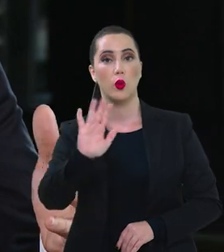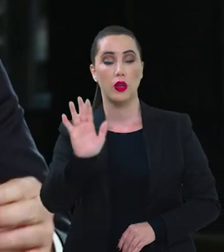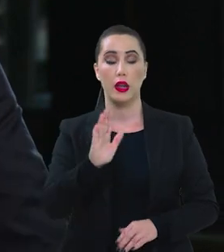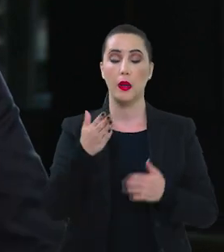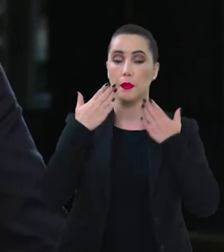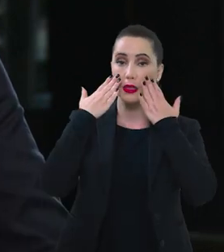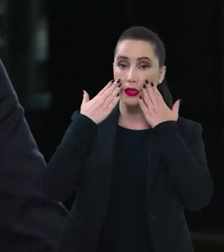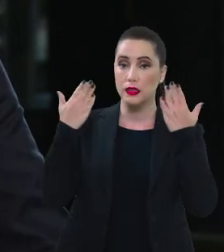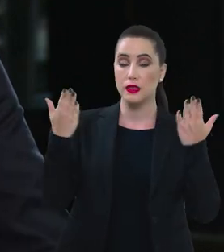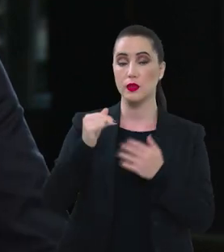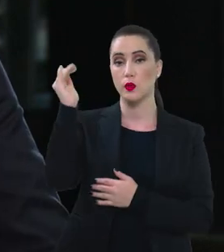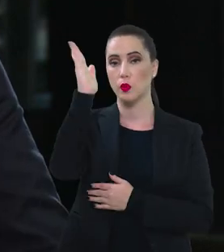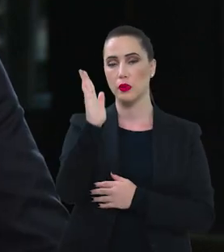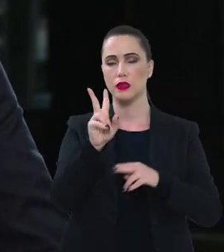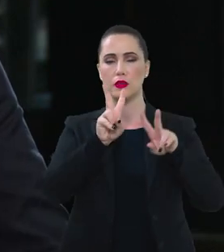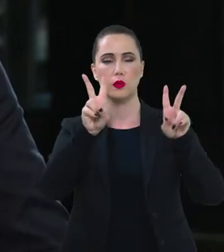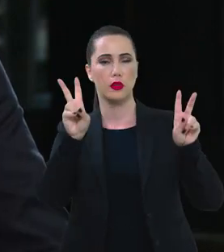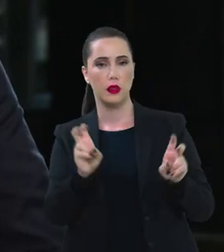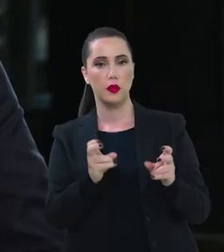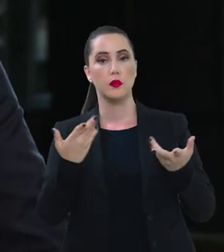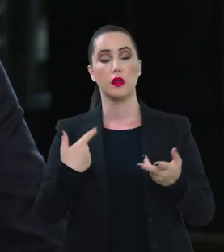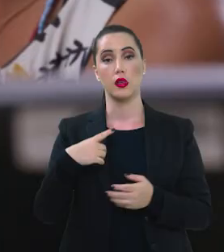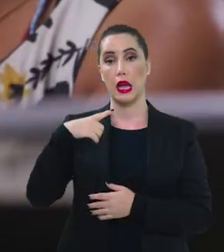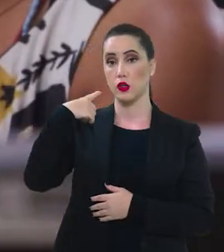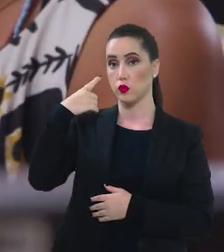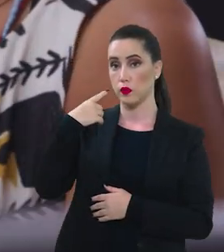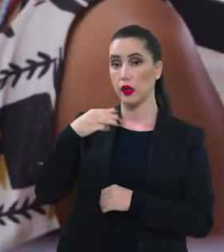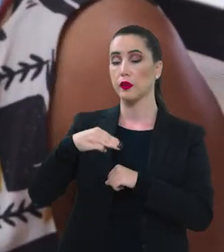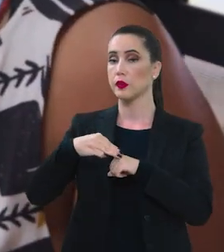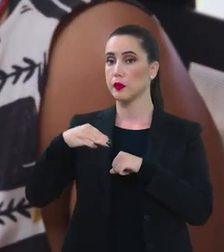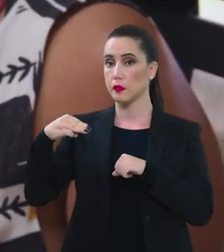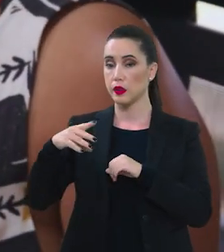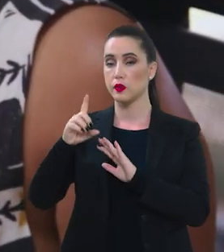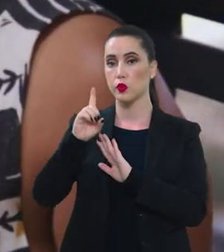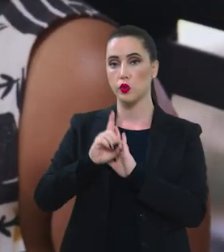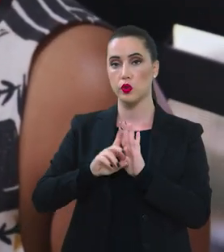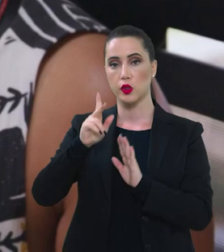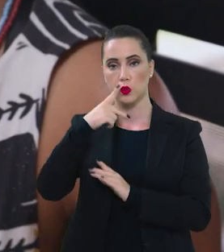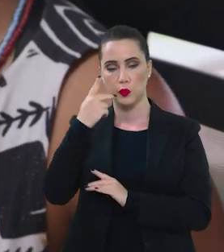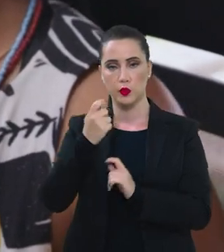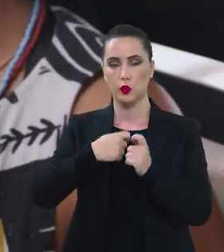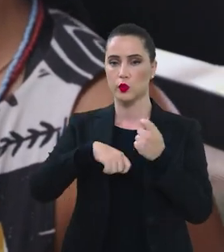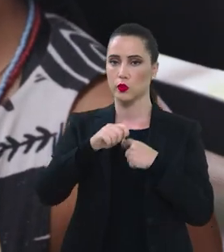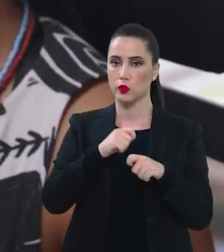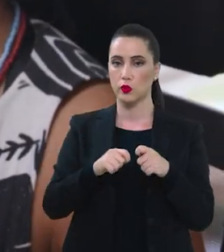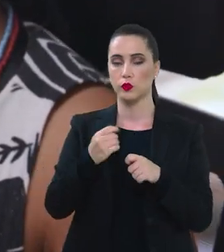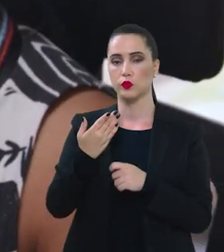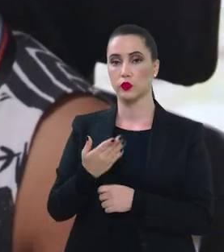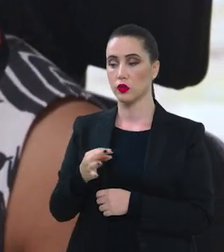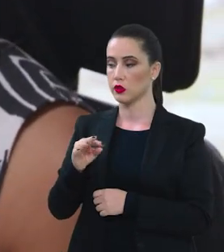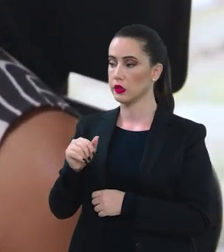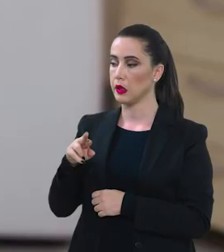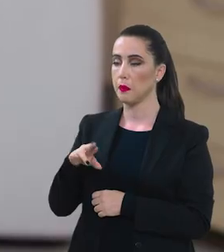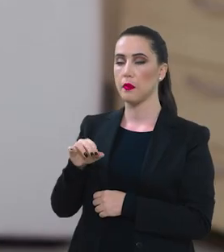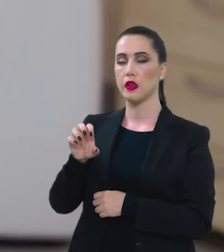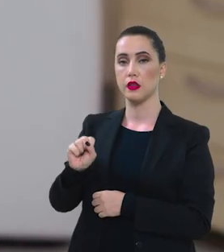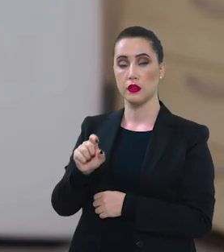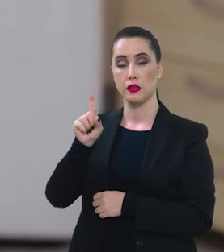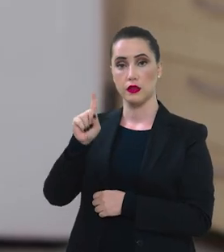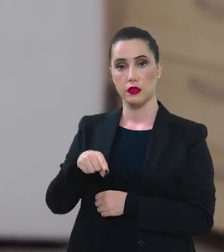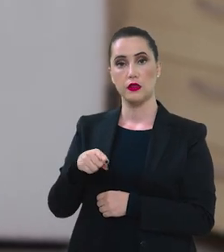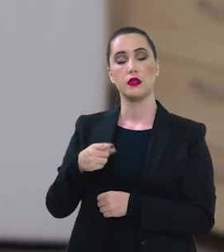Olá, esta é mais uma edição do Brasil em Pauta. Advogada e mestre em direito político e econômico, Tamir